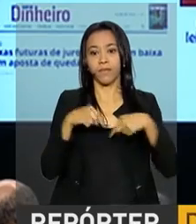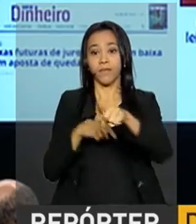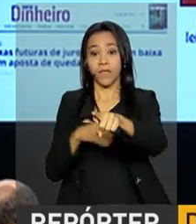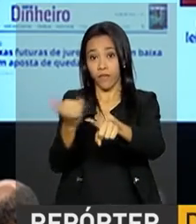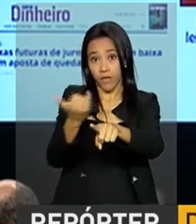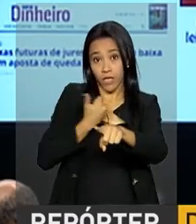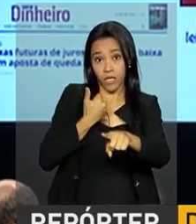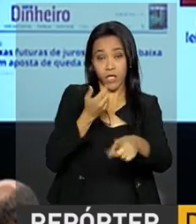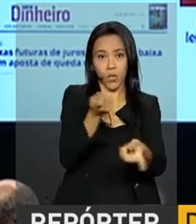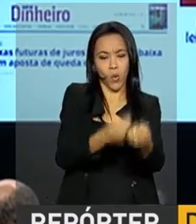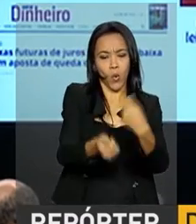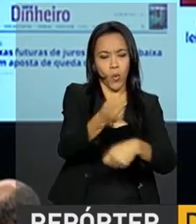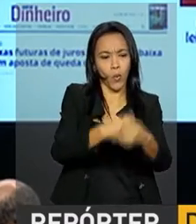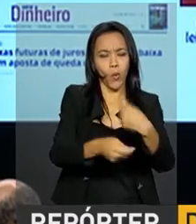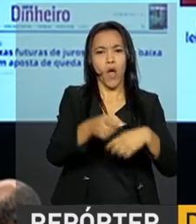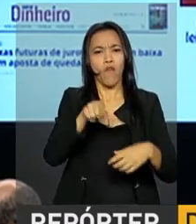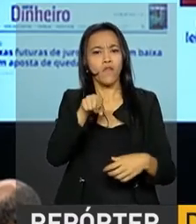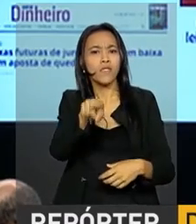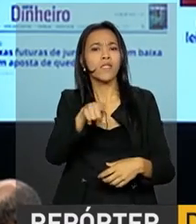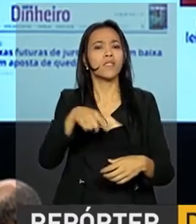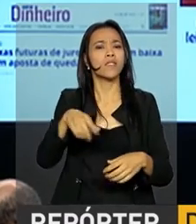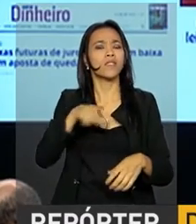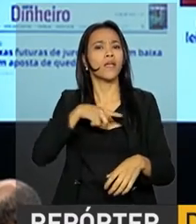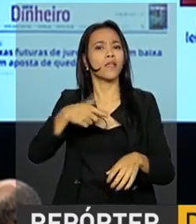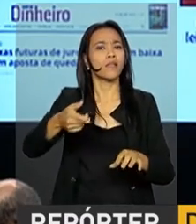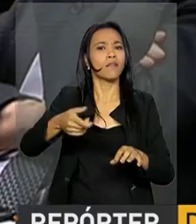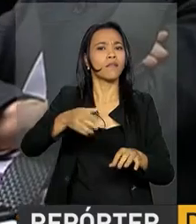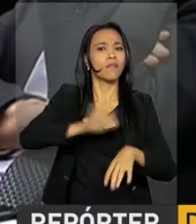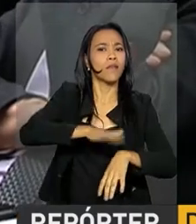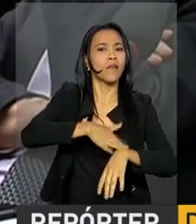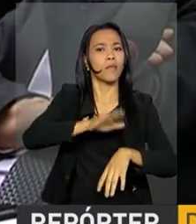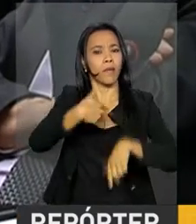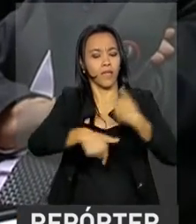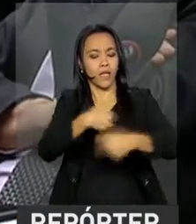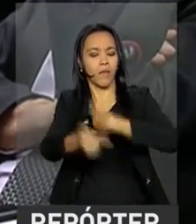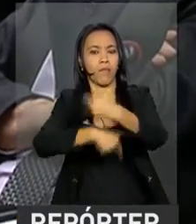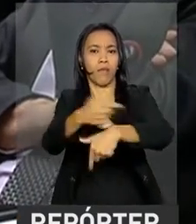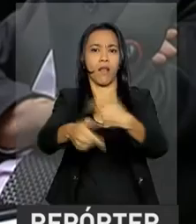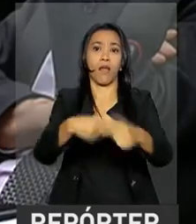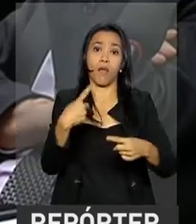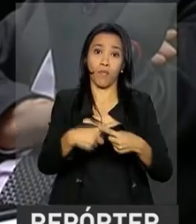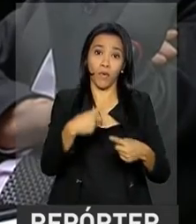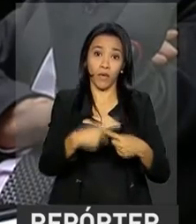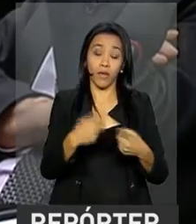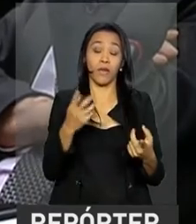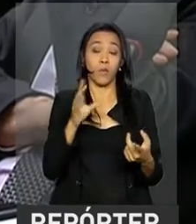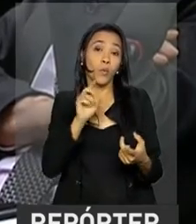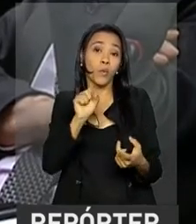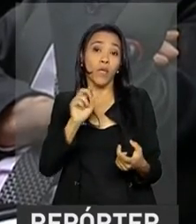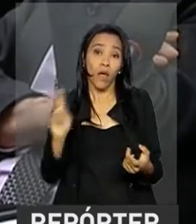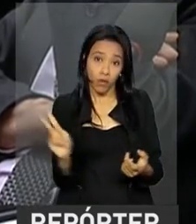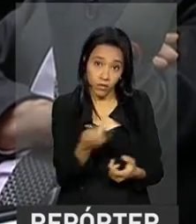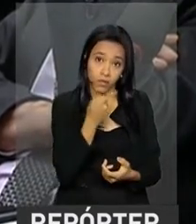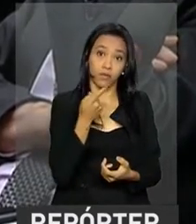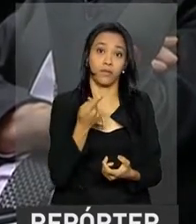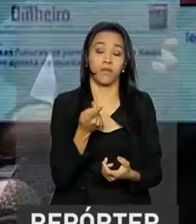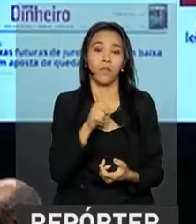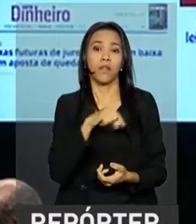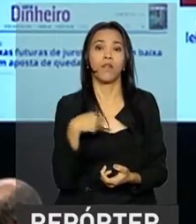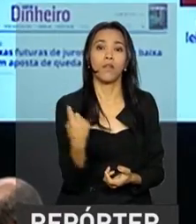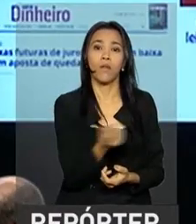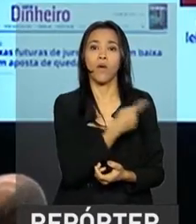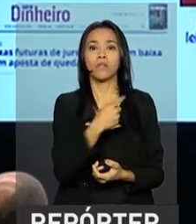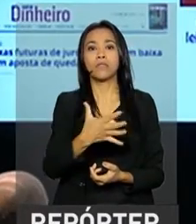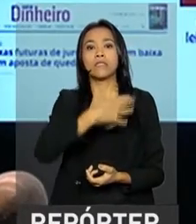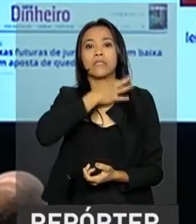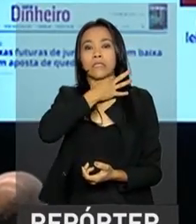com isso vocês têm tempo para trabalhar. Porque a realidade, a realidade dos fatos é que nós estamos com